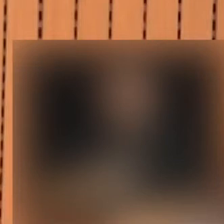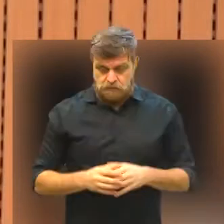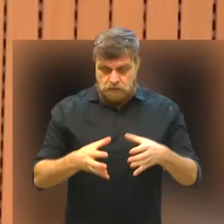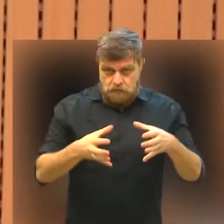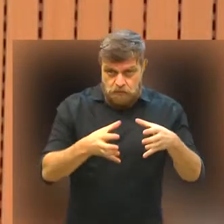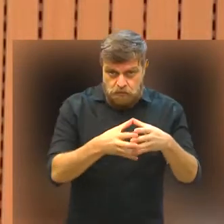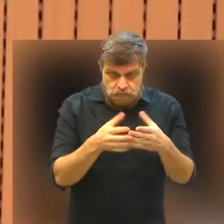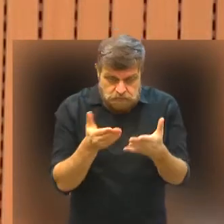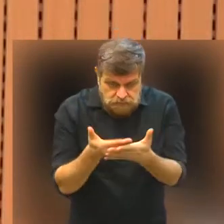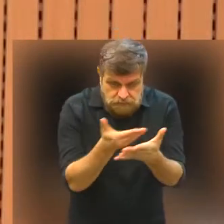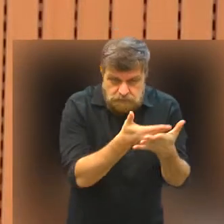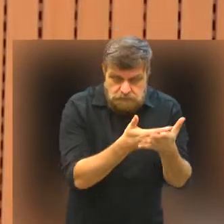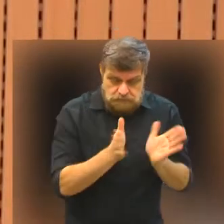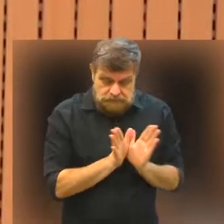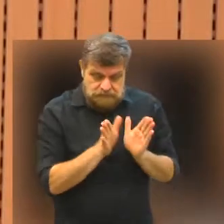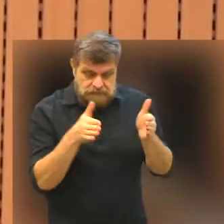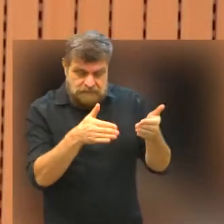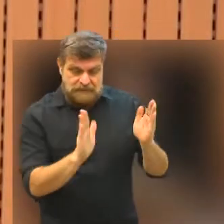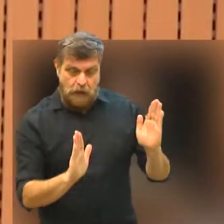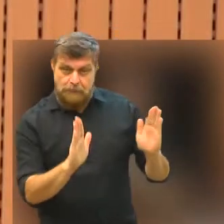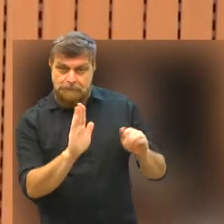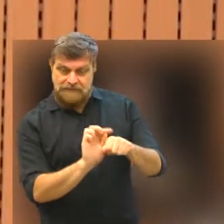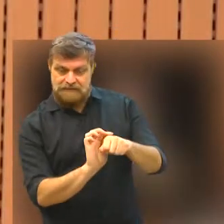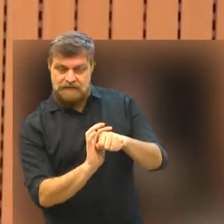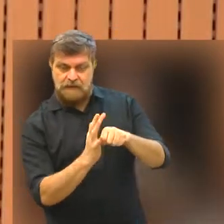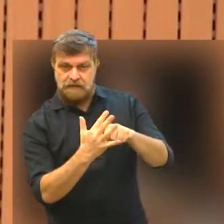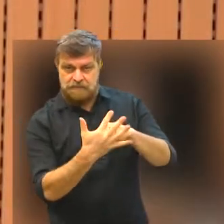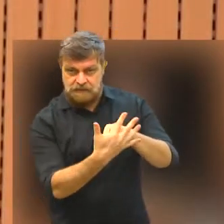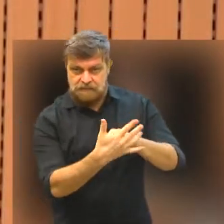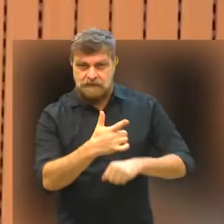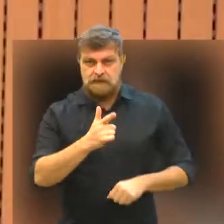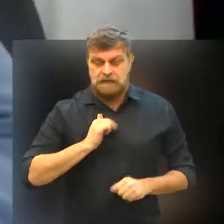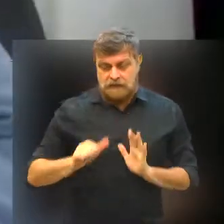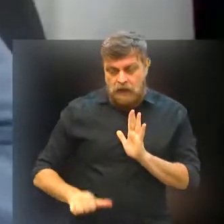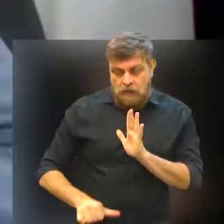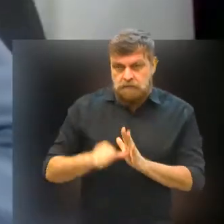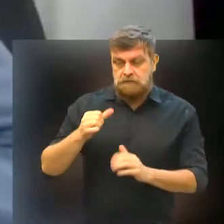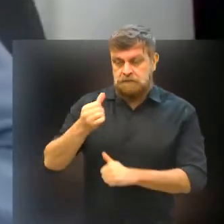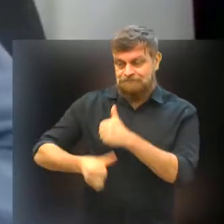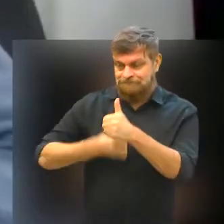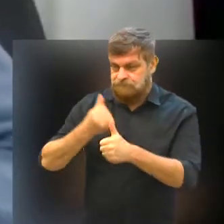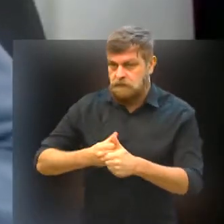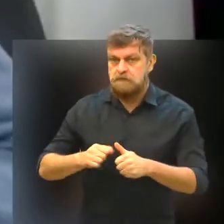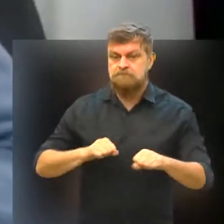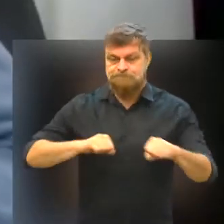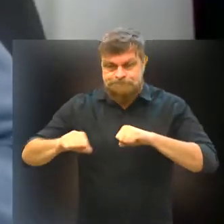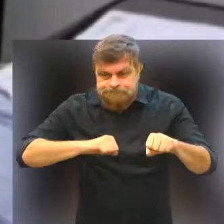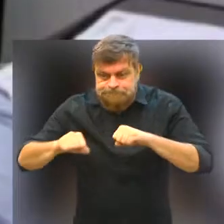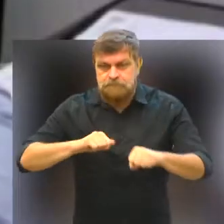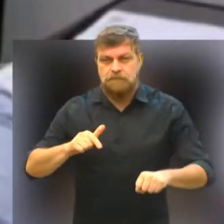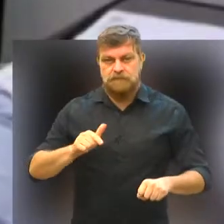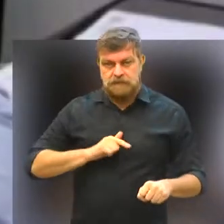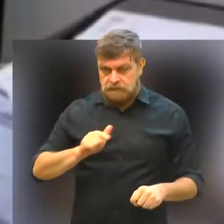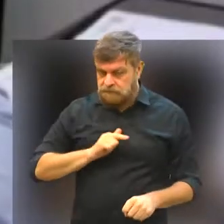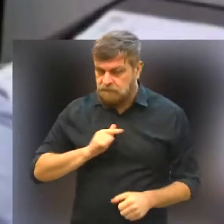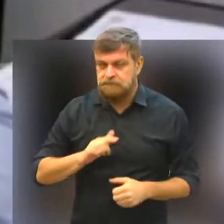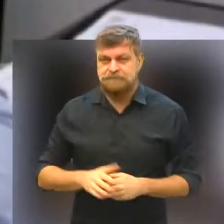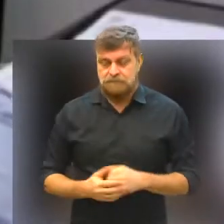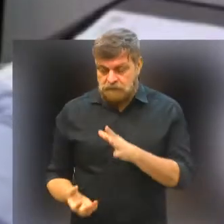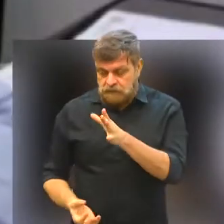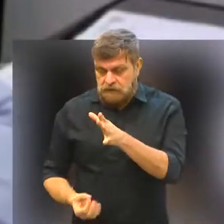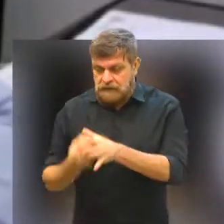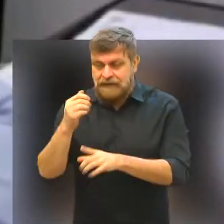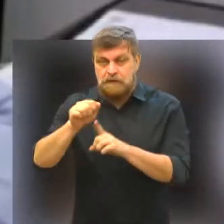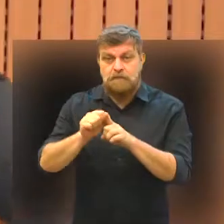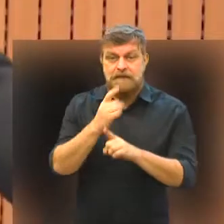A Comissão Especial de Estudos da Pandemia de Covid-19 teve um primeiro semestre movimentado. Desde a